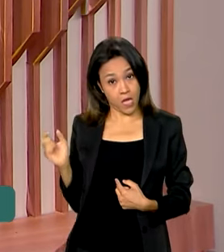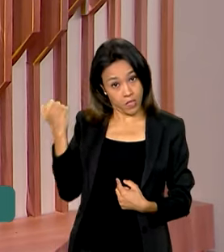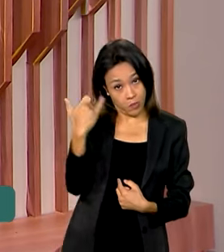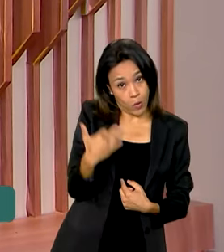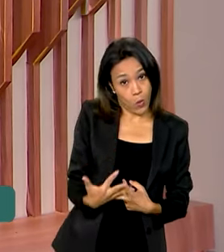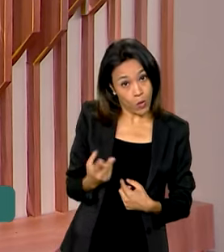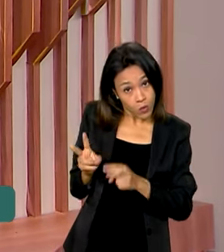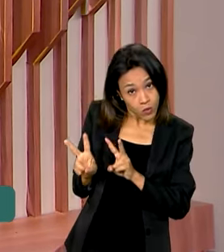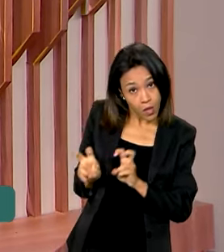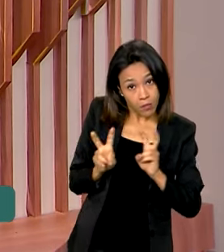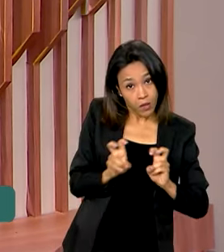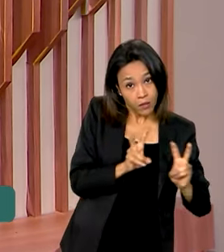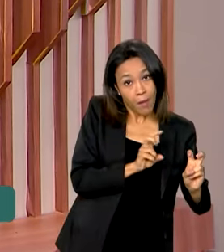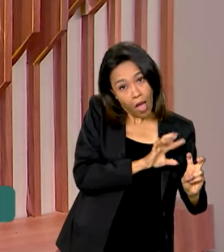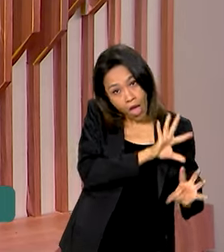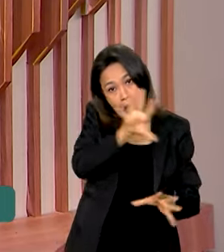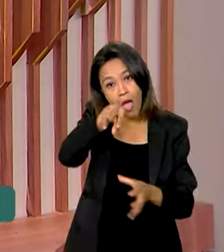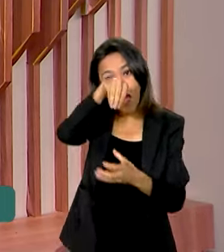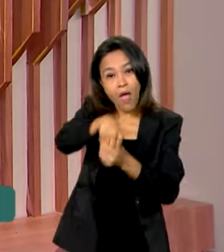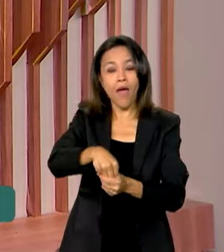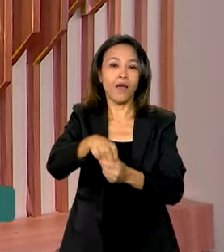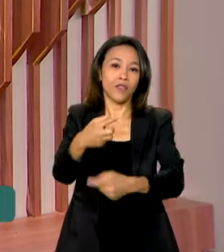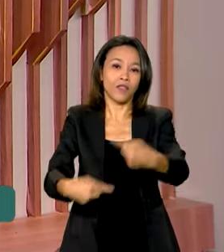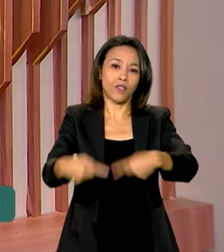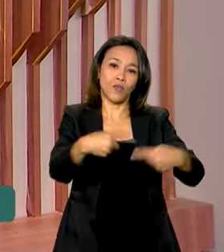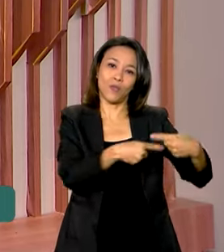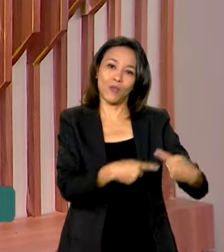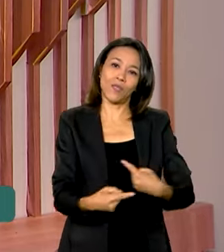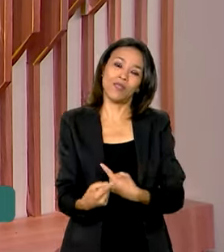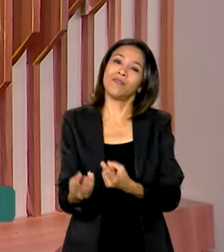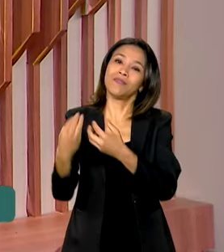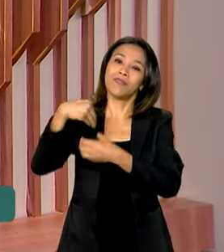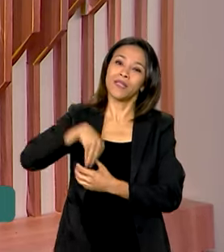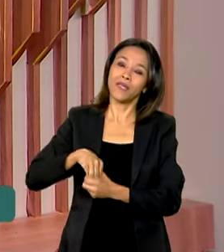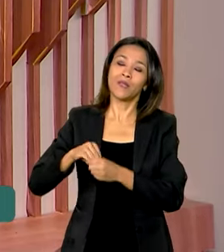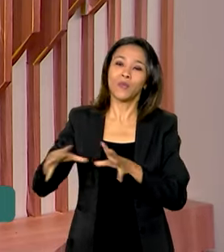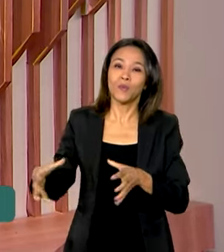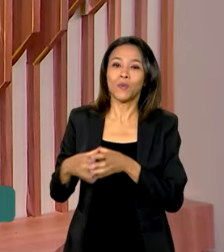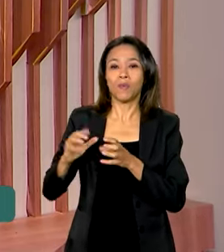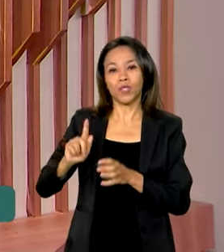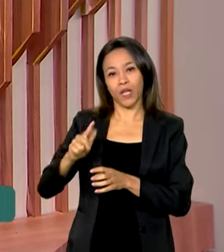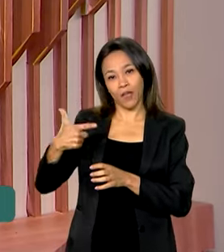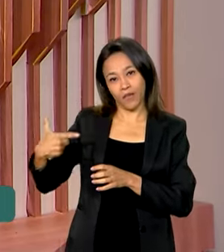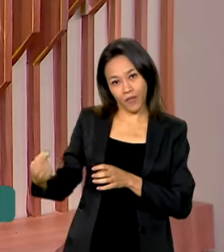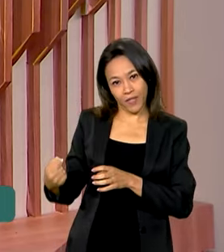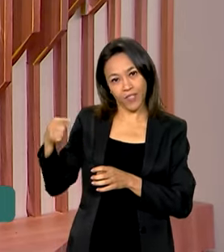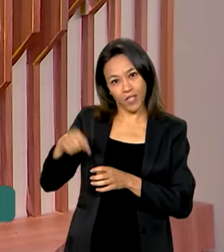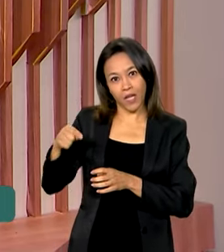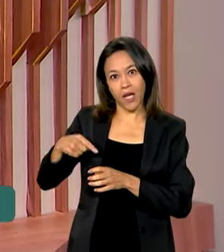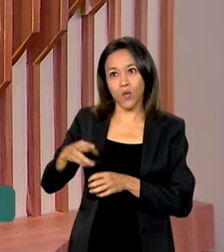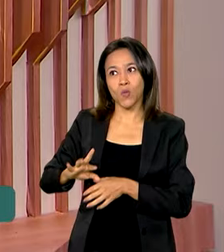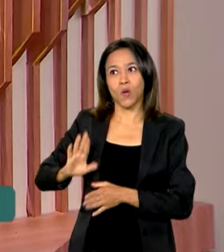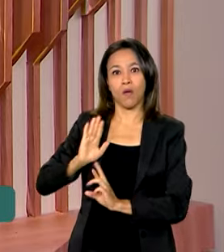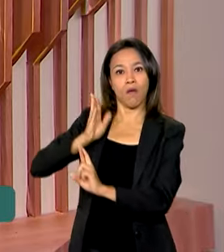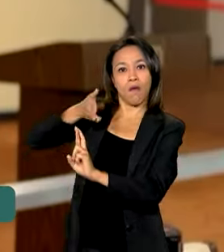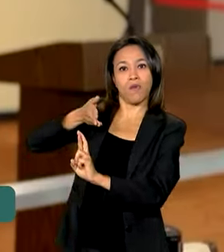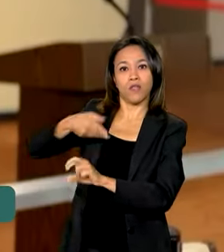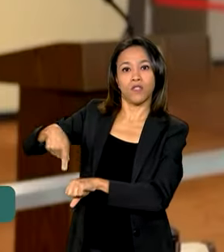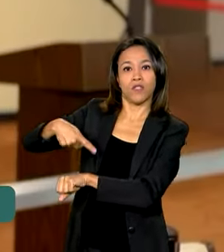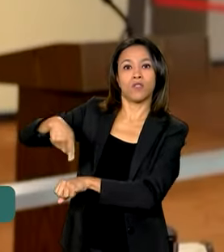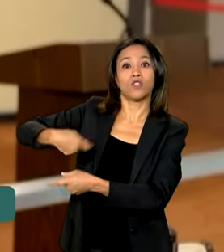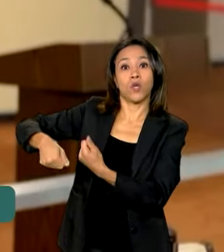temas fazem parte das discussões da presidência brasileira do G20, o grupo que reúne as maiores economias mundiais.